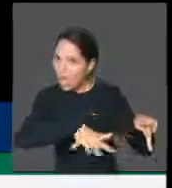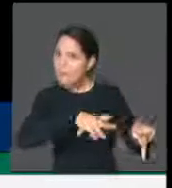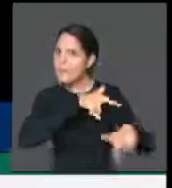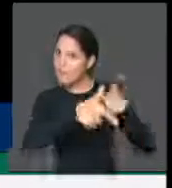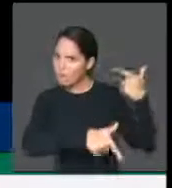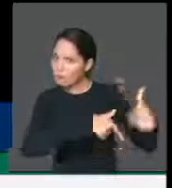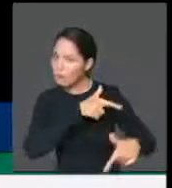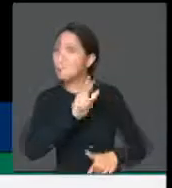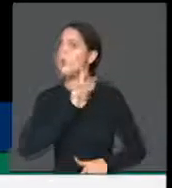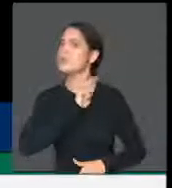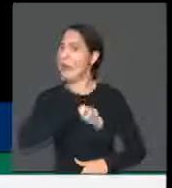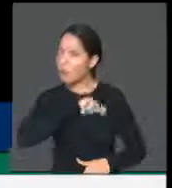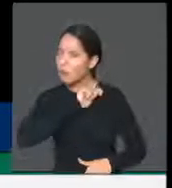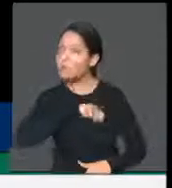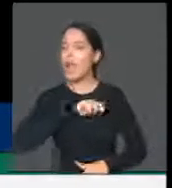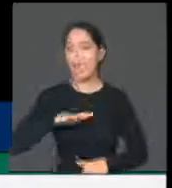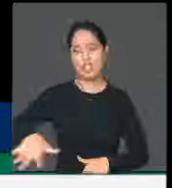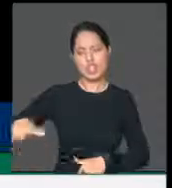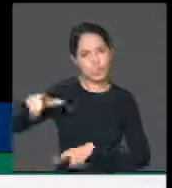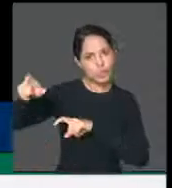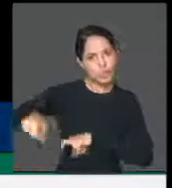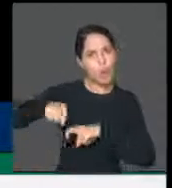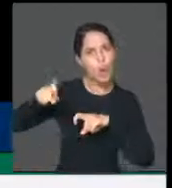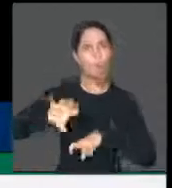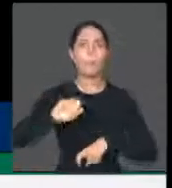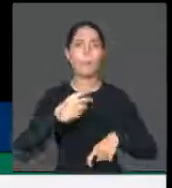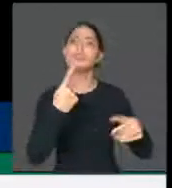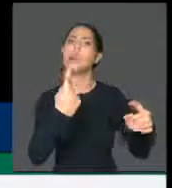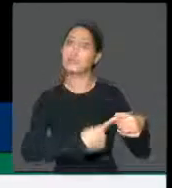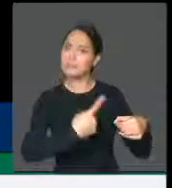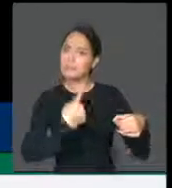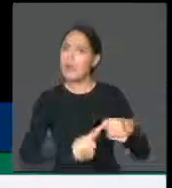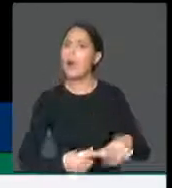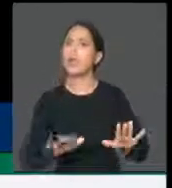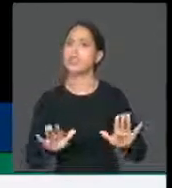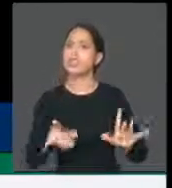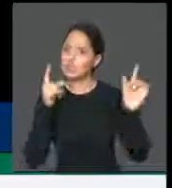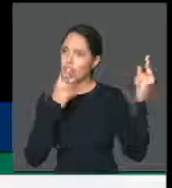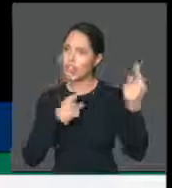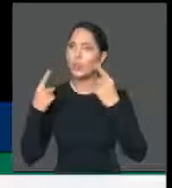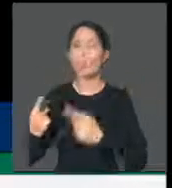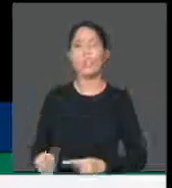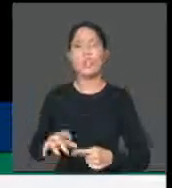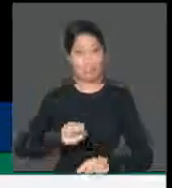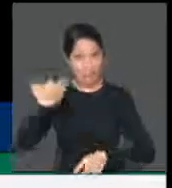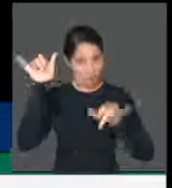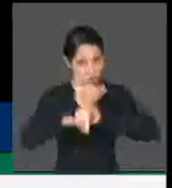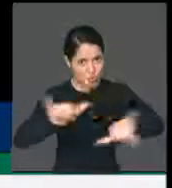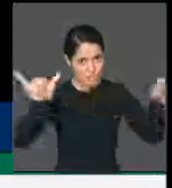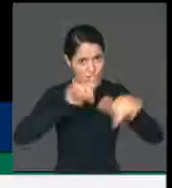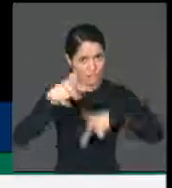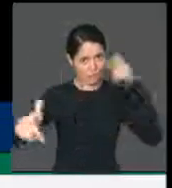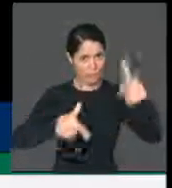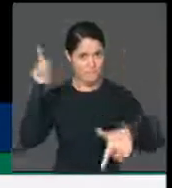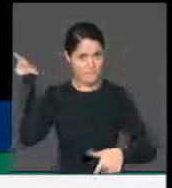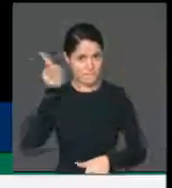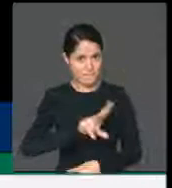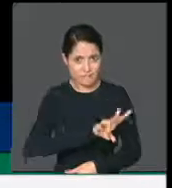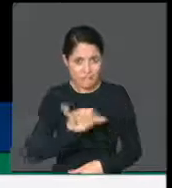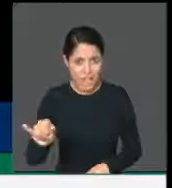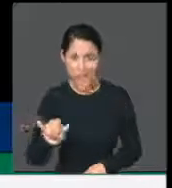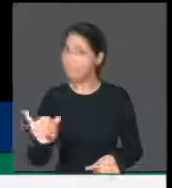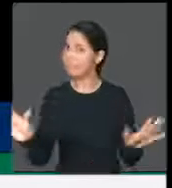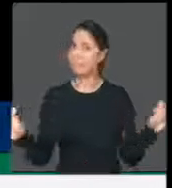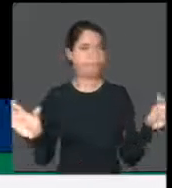seja ela do campo e da cidade. Quem está falando que essa medida provisória vai gerar emprego, vai melhorar a empregabilidade,